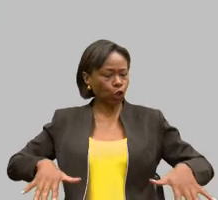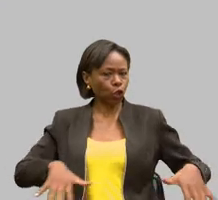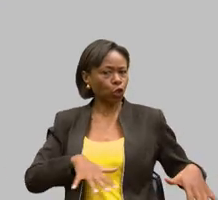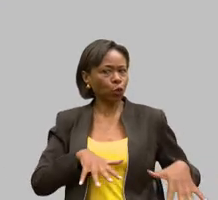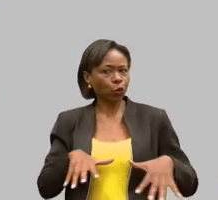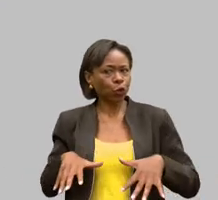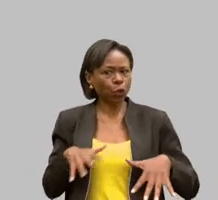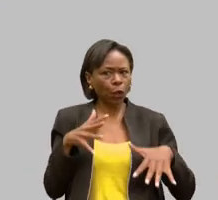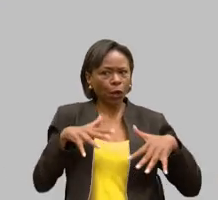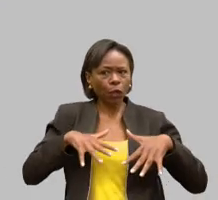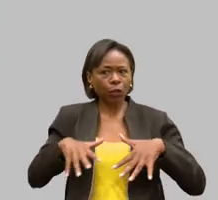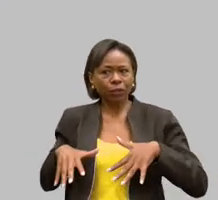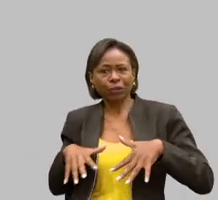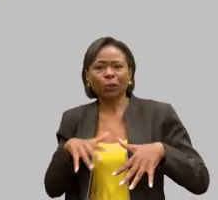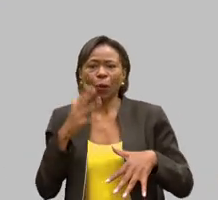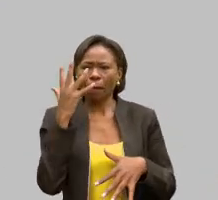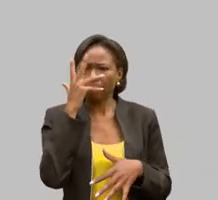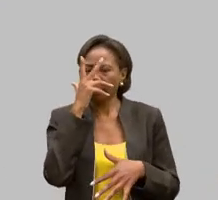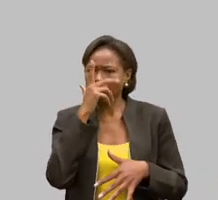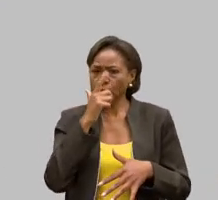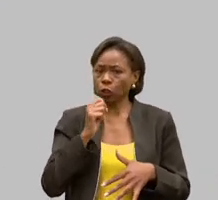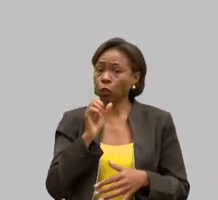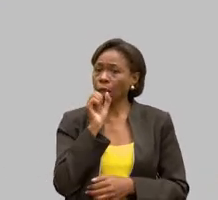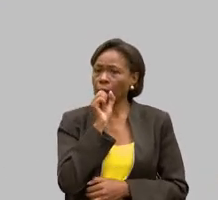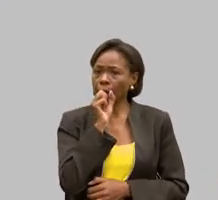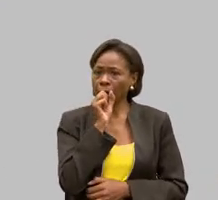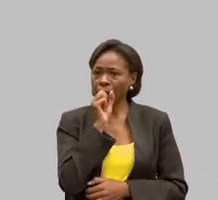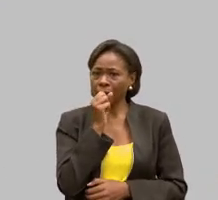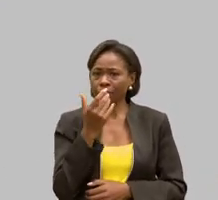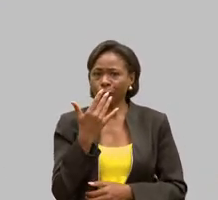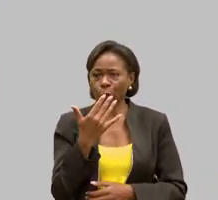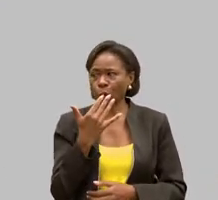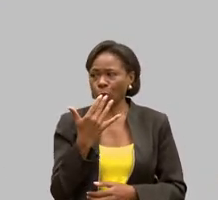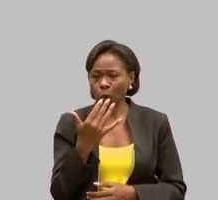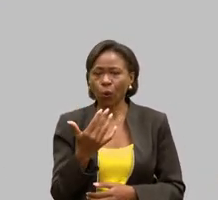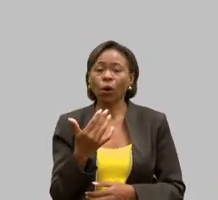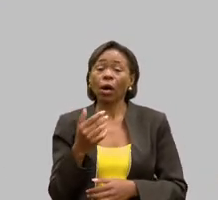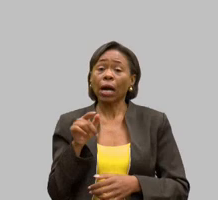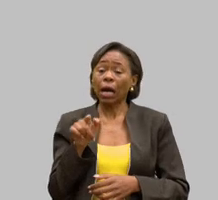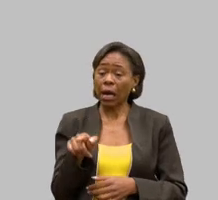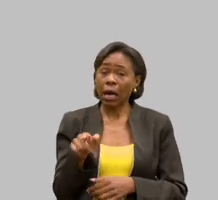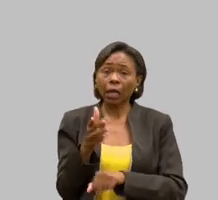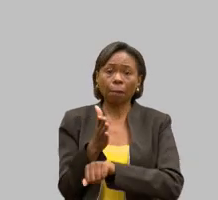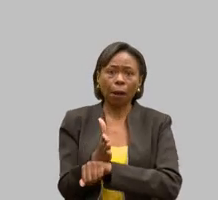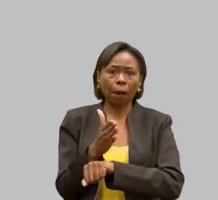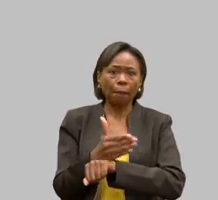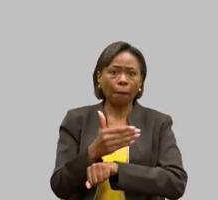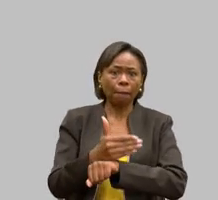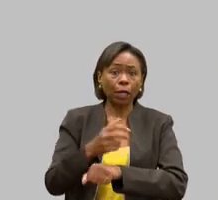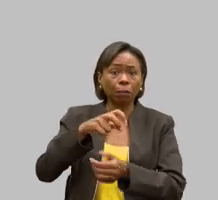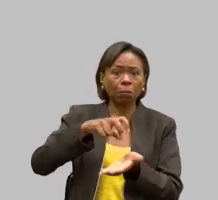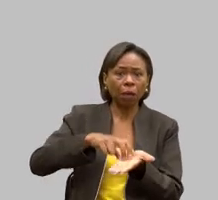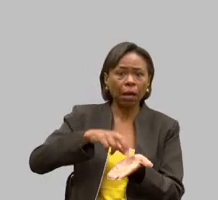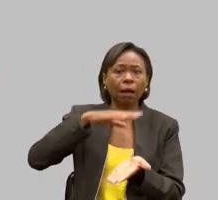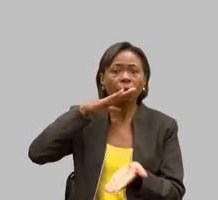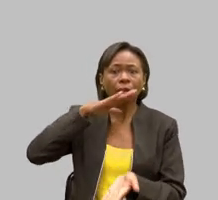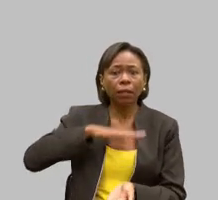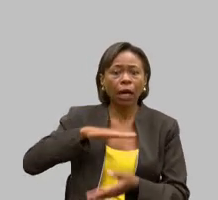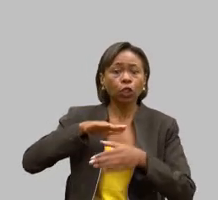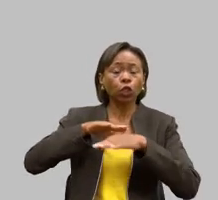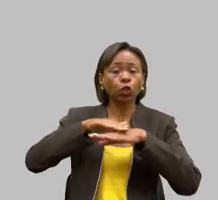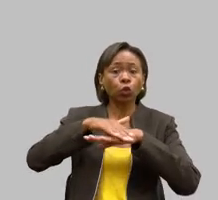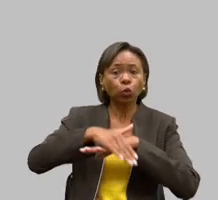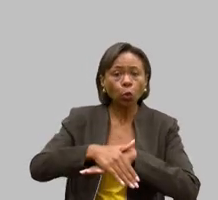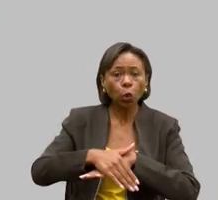em três períodos no hospital, de manhã, à tarde e à noite, como voluntárias, eram cerca de,